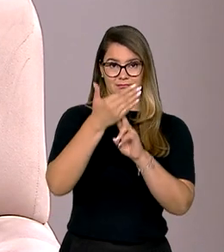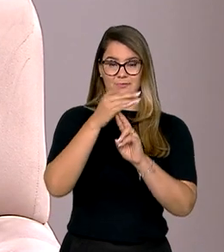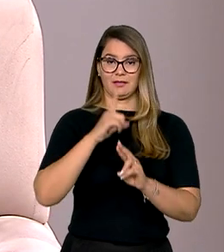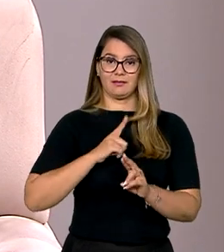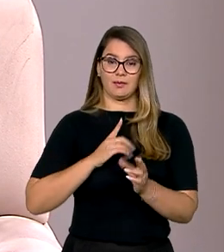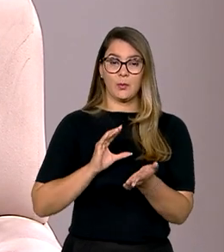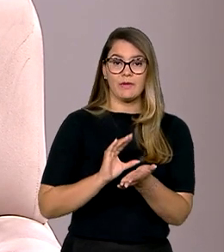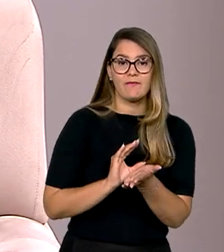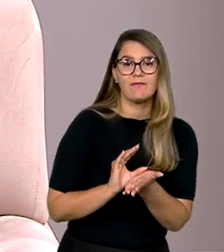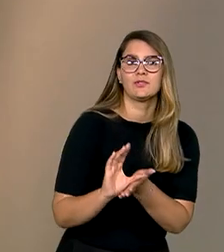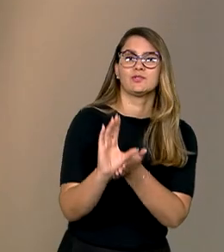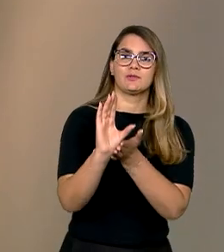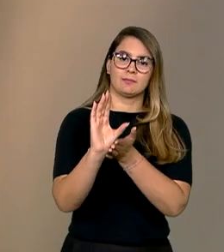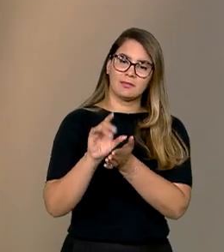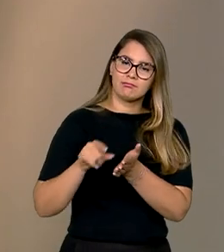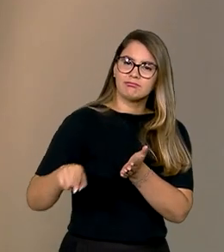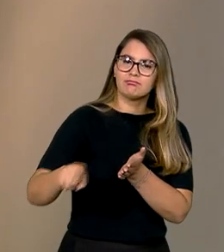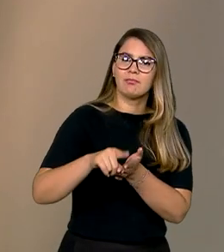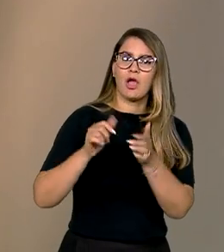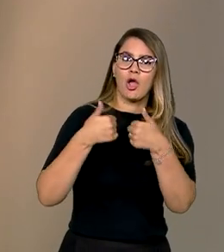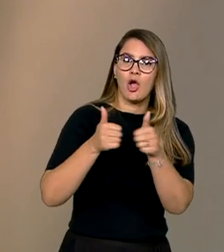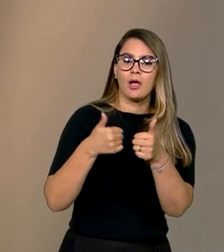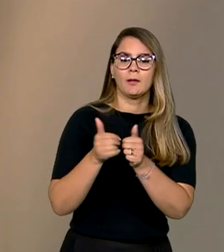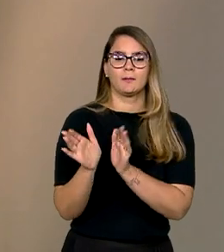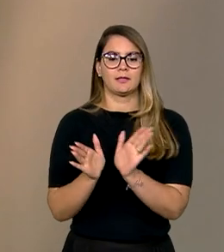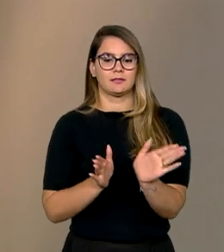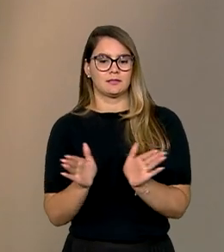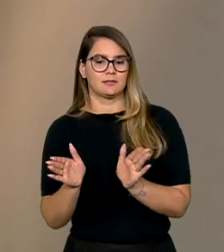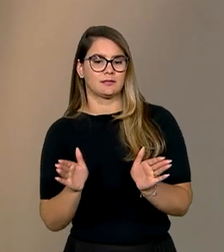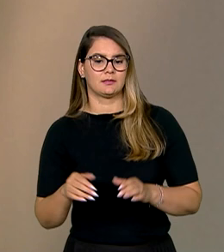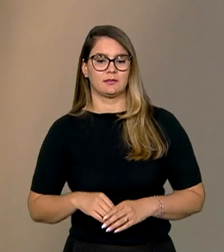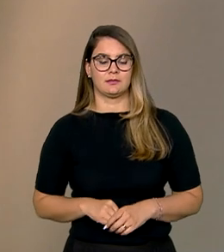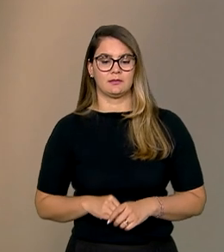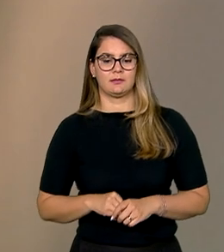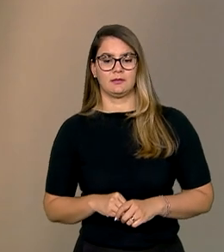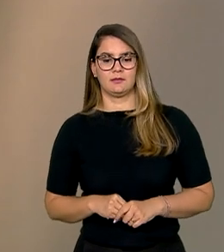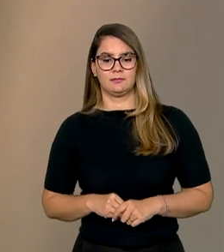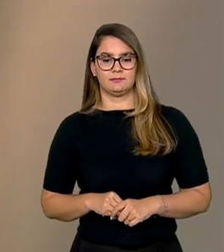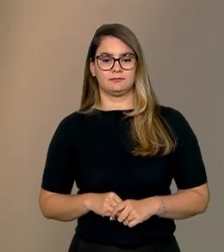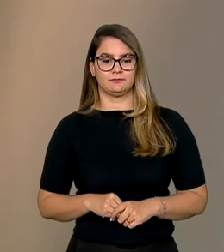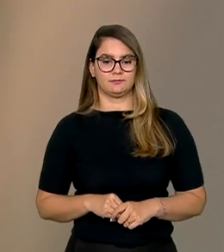investimento grande nos ônibus acessíveis, né, nas...